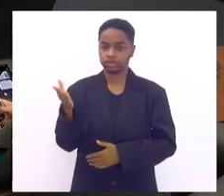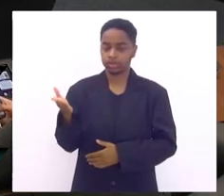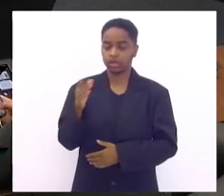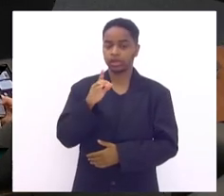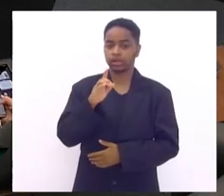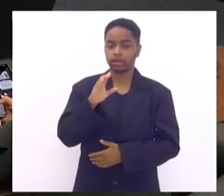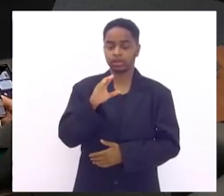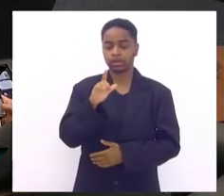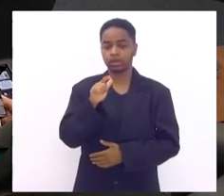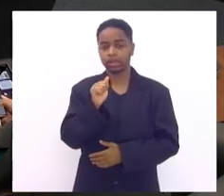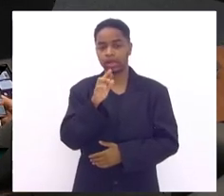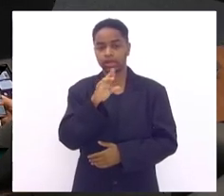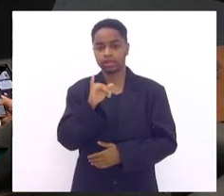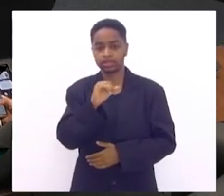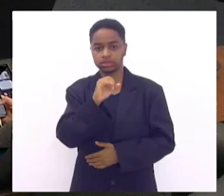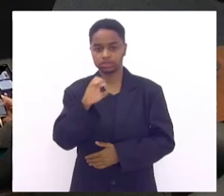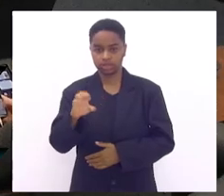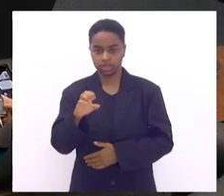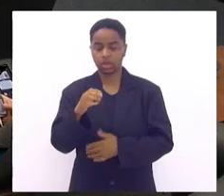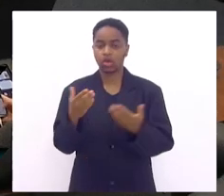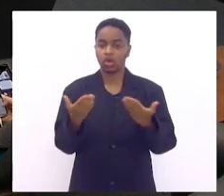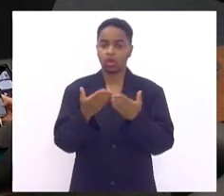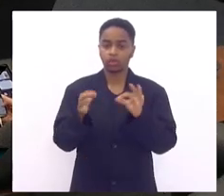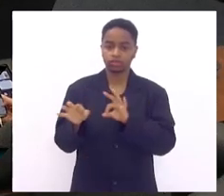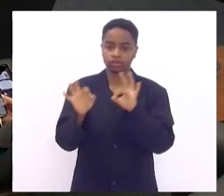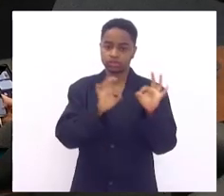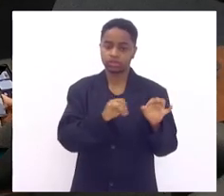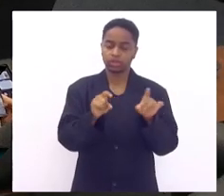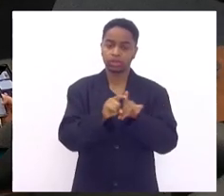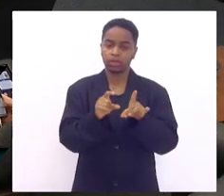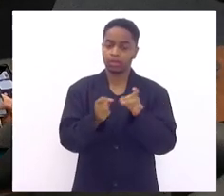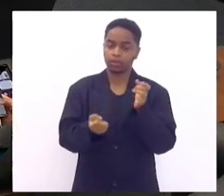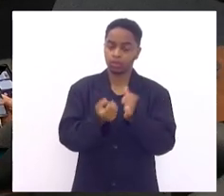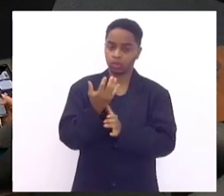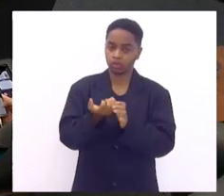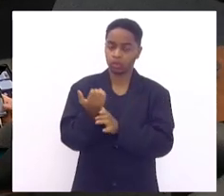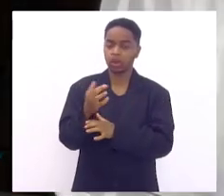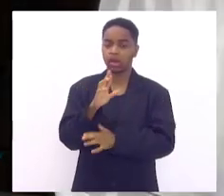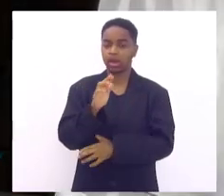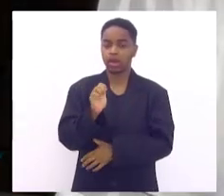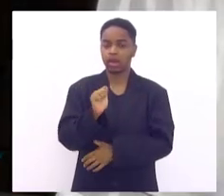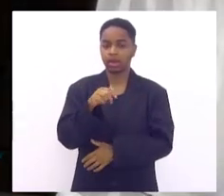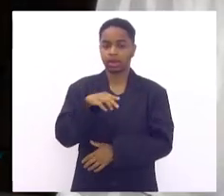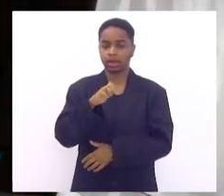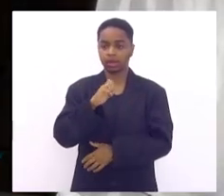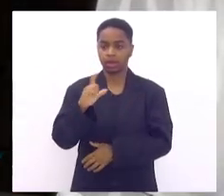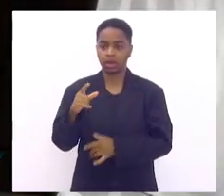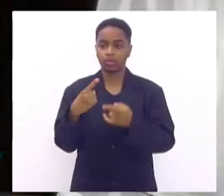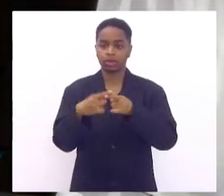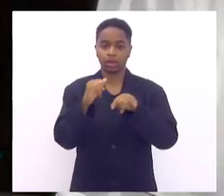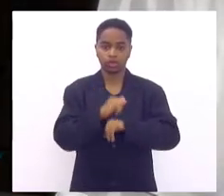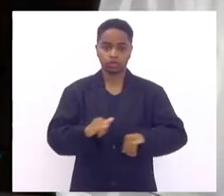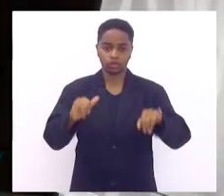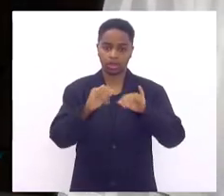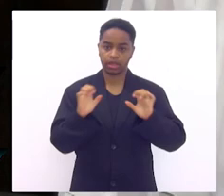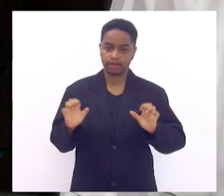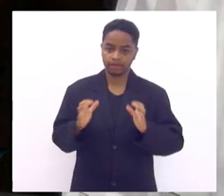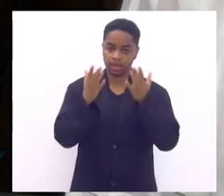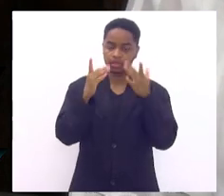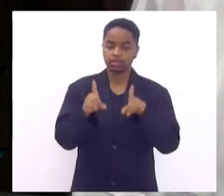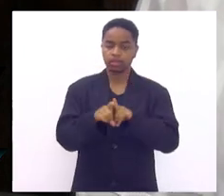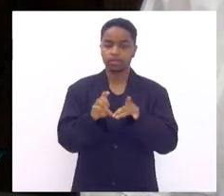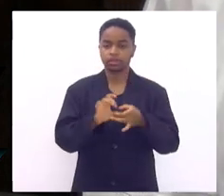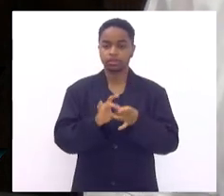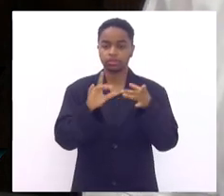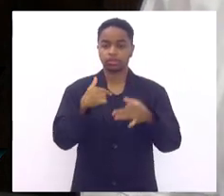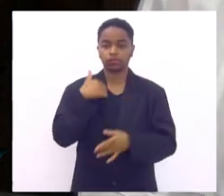nos prestigiar hoje da produtora Raquel Sadi que anunciou muito esse evento no seu programa me permitiu lá alguns minutos